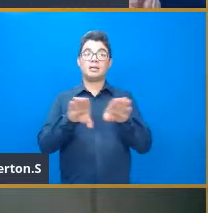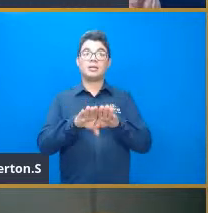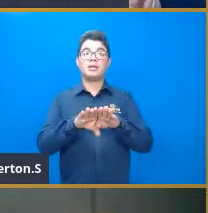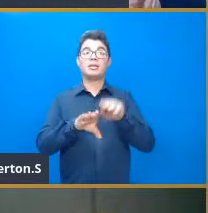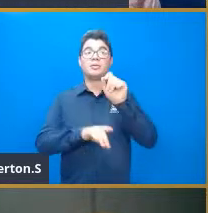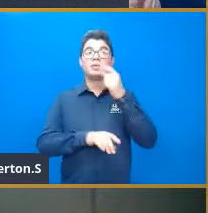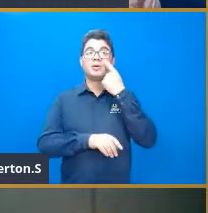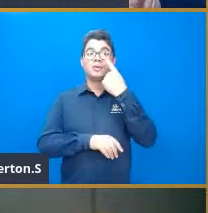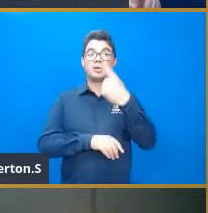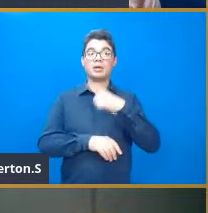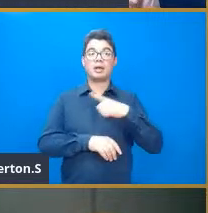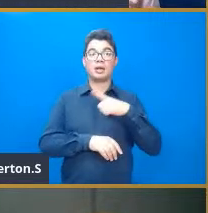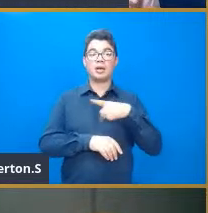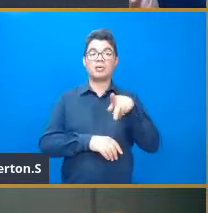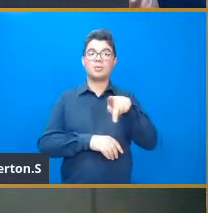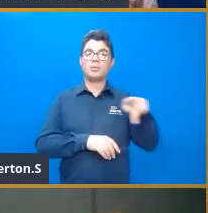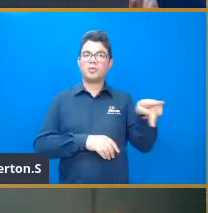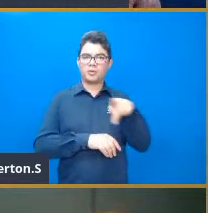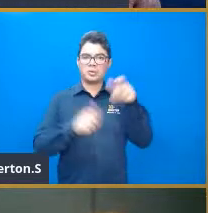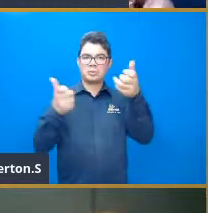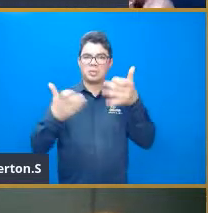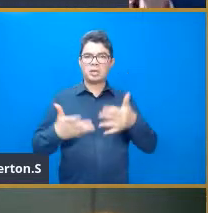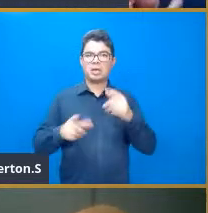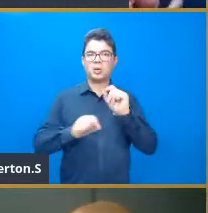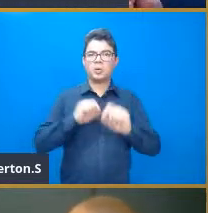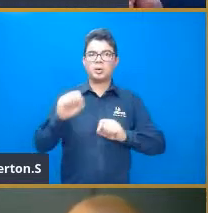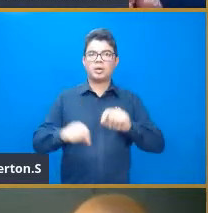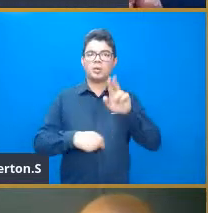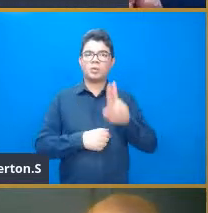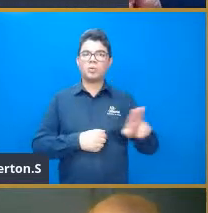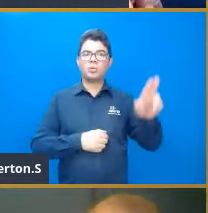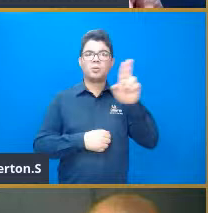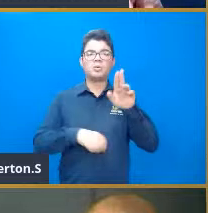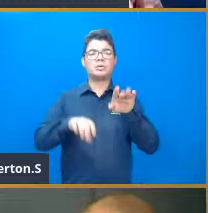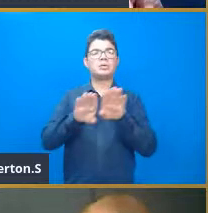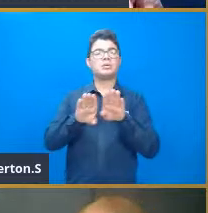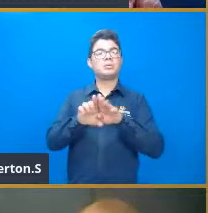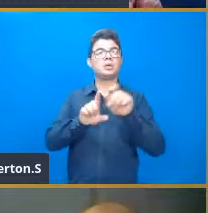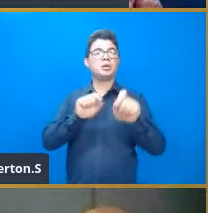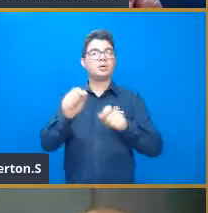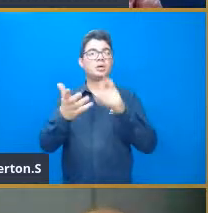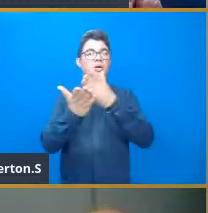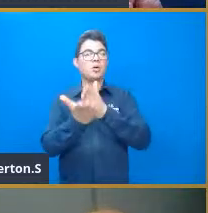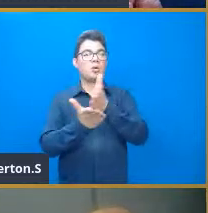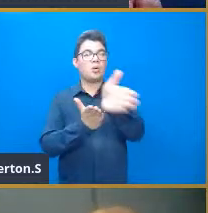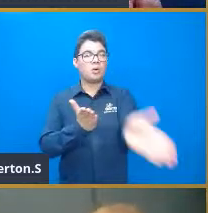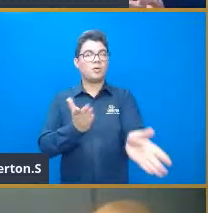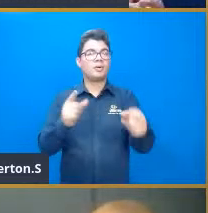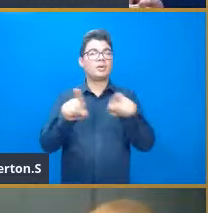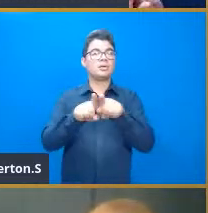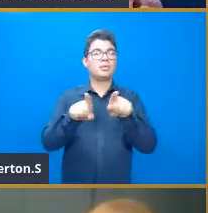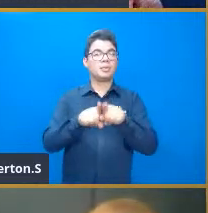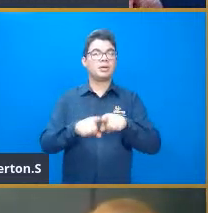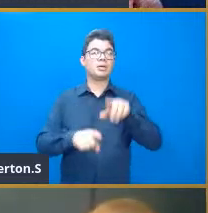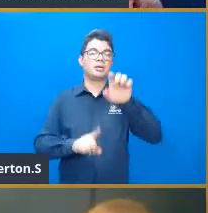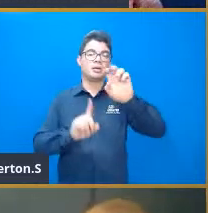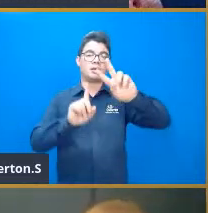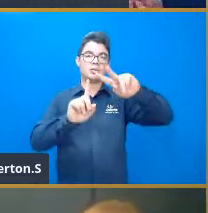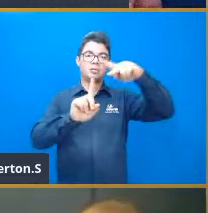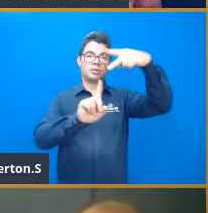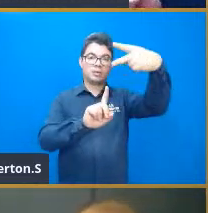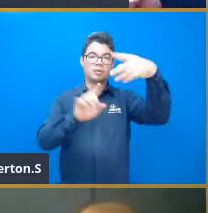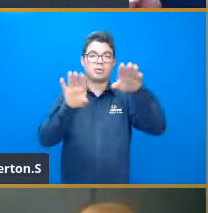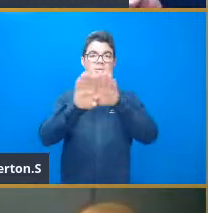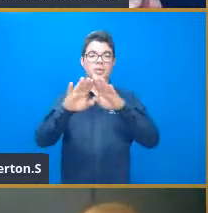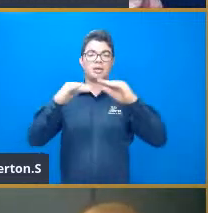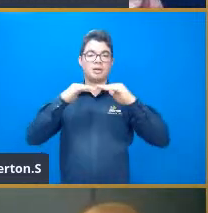Aliás, professor Ricardo, essa utilização, né, da curva, tanto exponencial como a regressão linear, ela